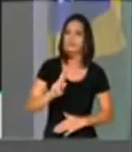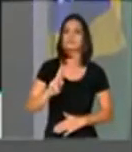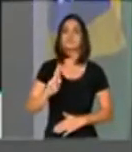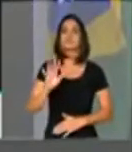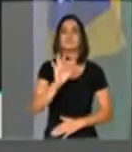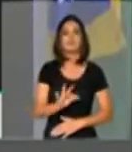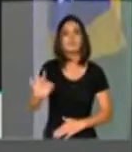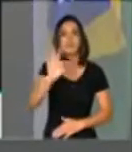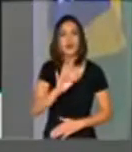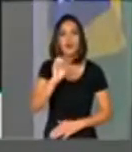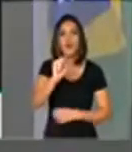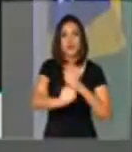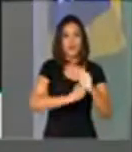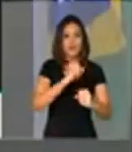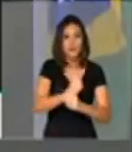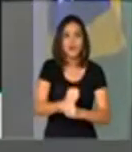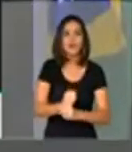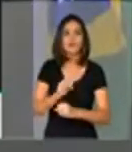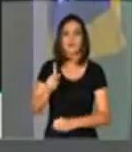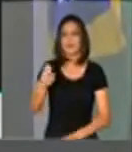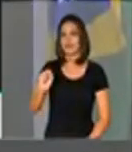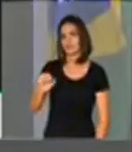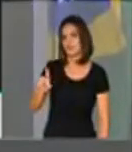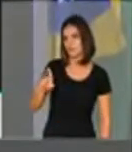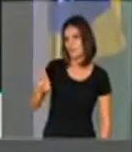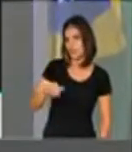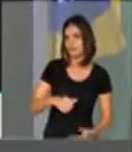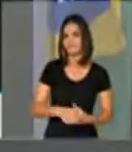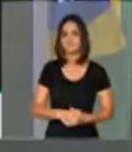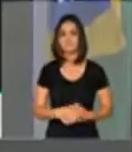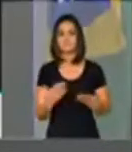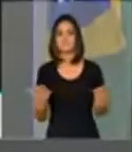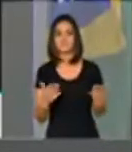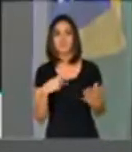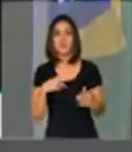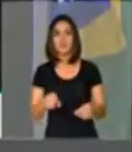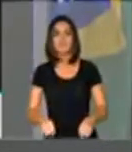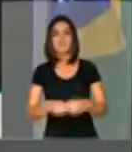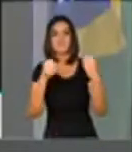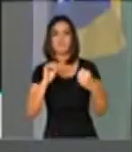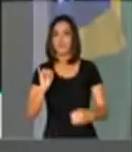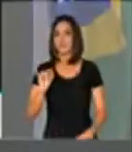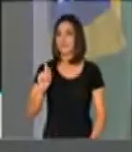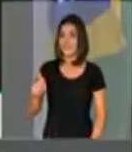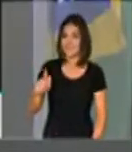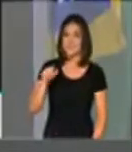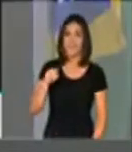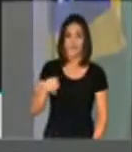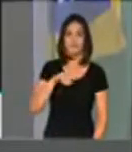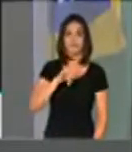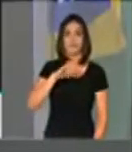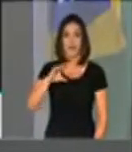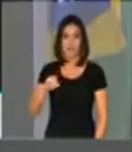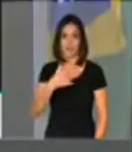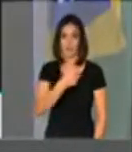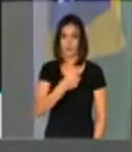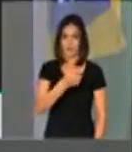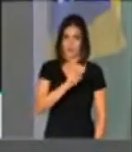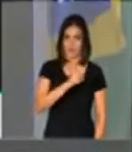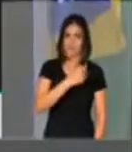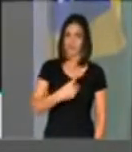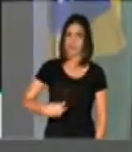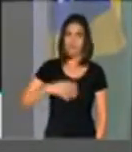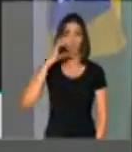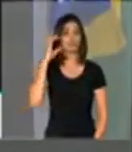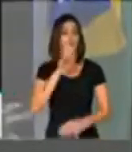nos oito anos do PSDB, foram subateadas. IG, maio de 2015, governo Dilma. Governo